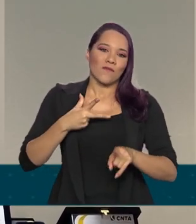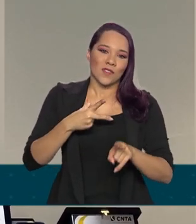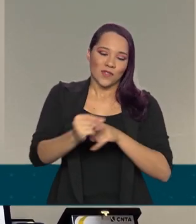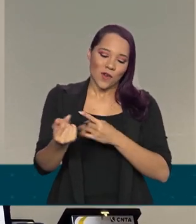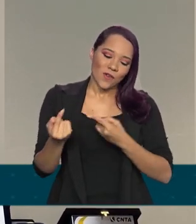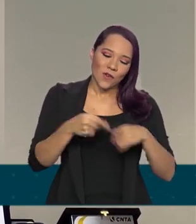pandemia.